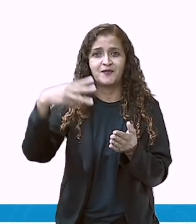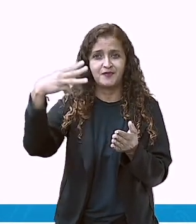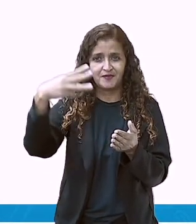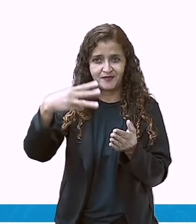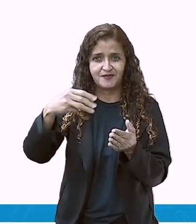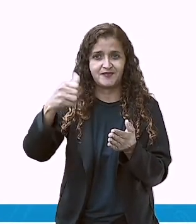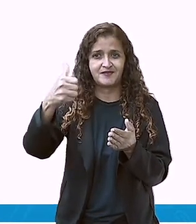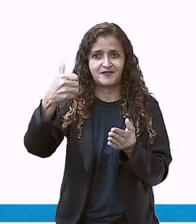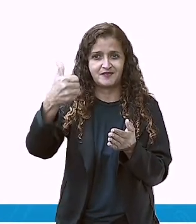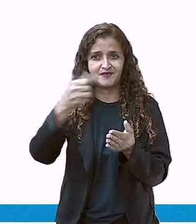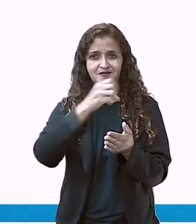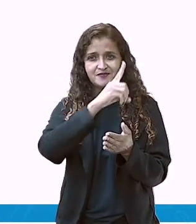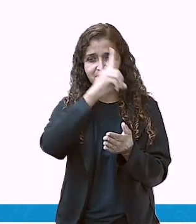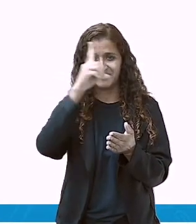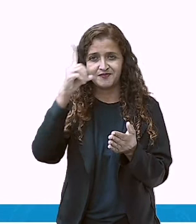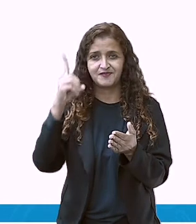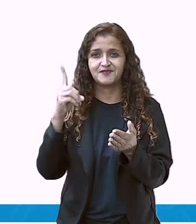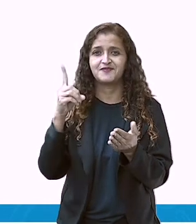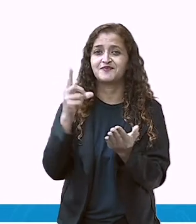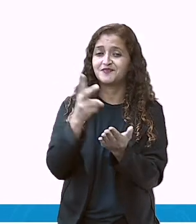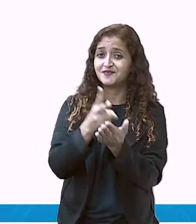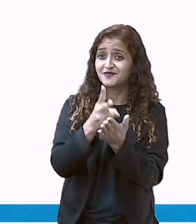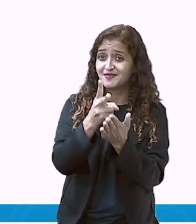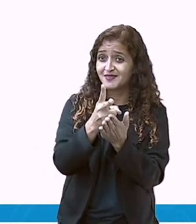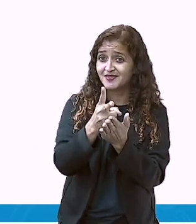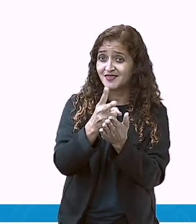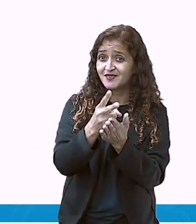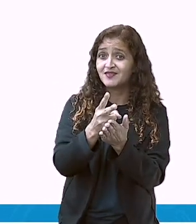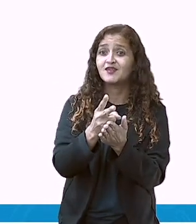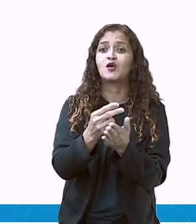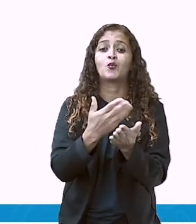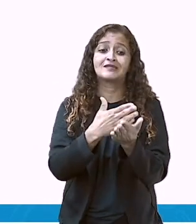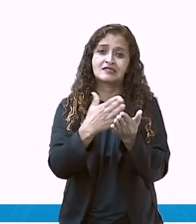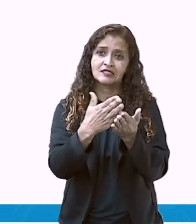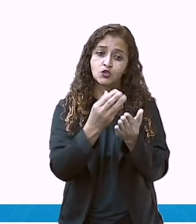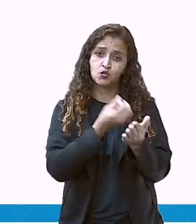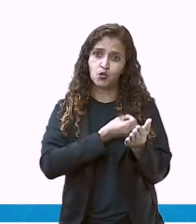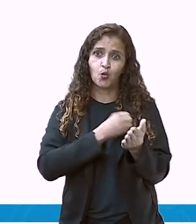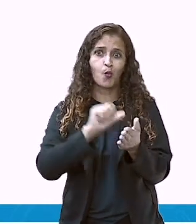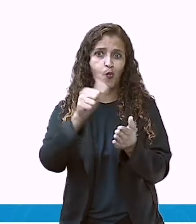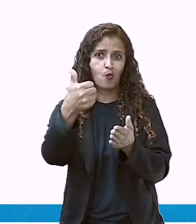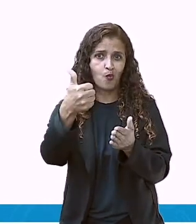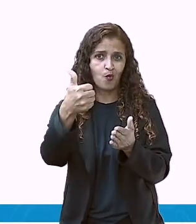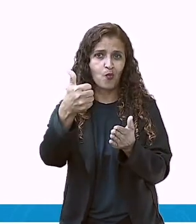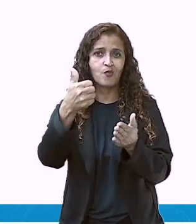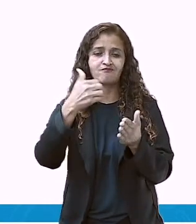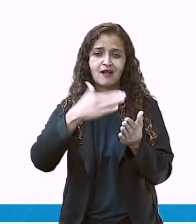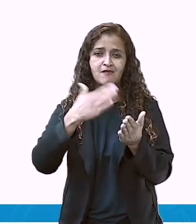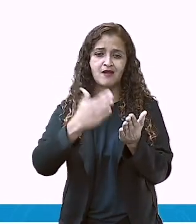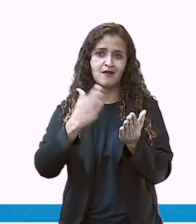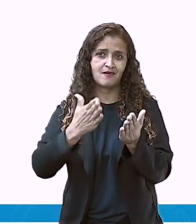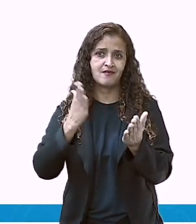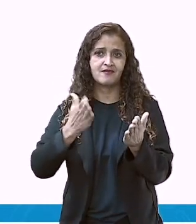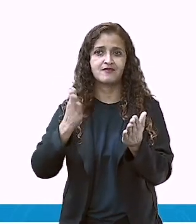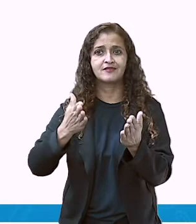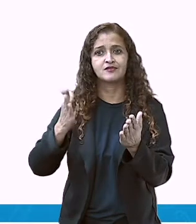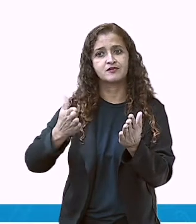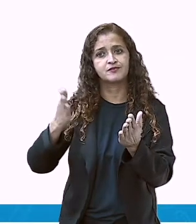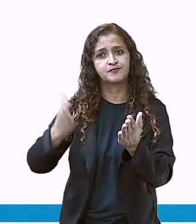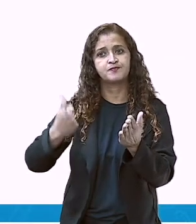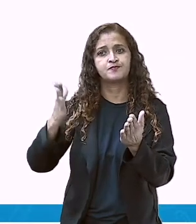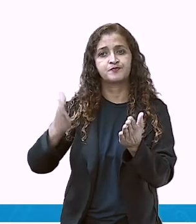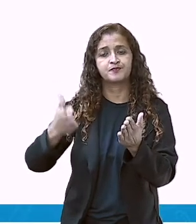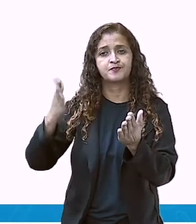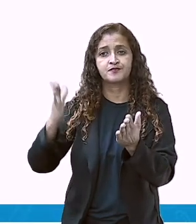um dias. Sempre iniciando com o numeral um. Ó, um, dois, três, quatro,